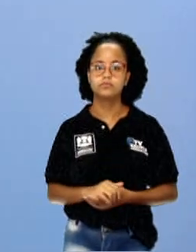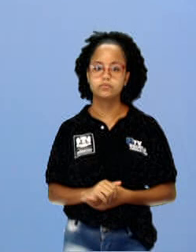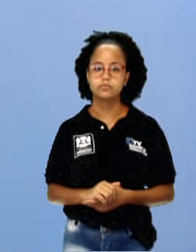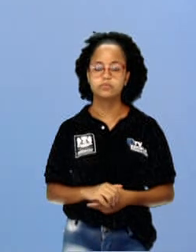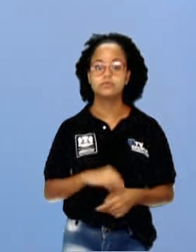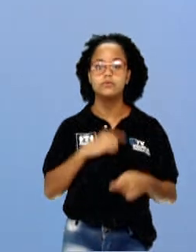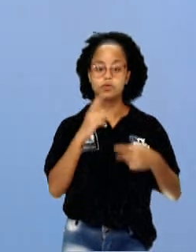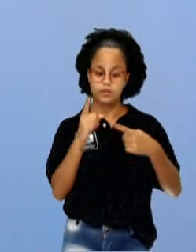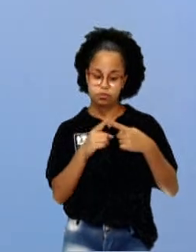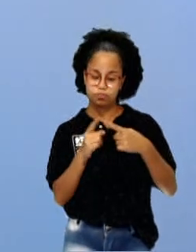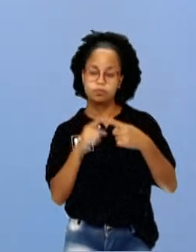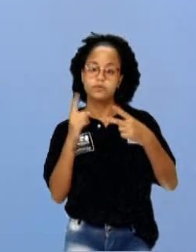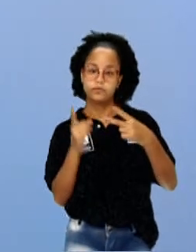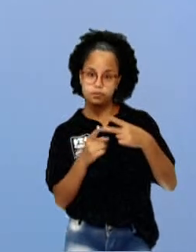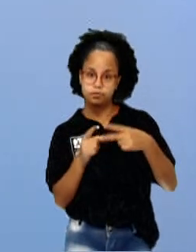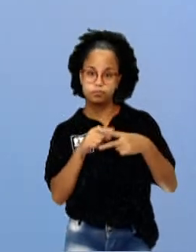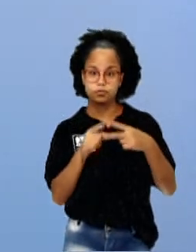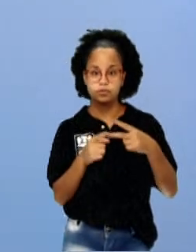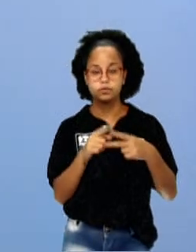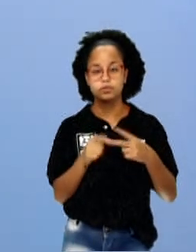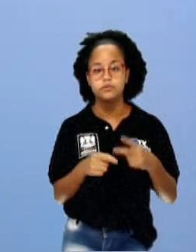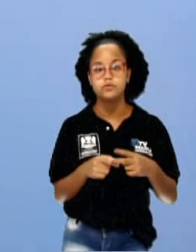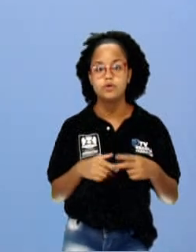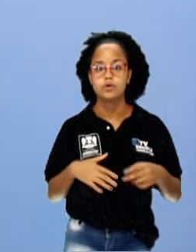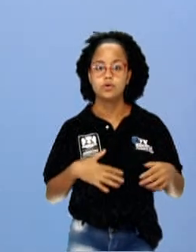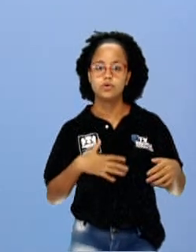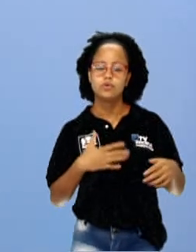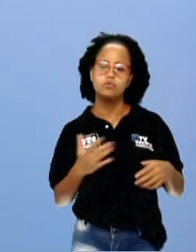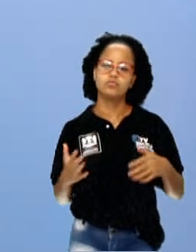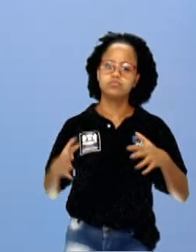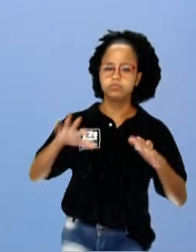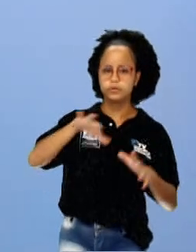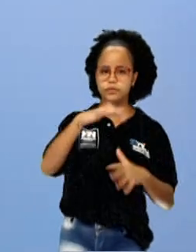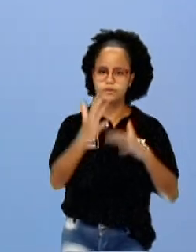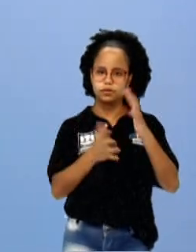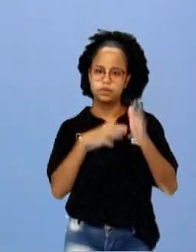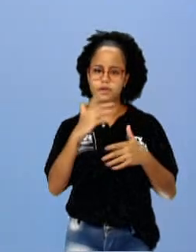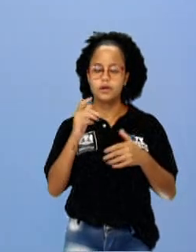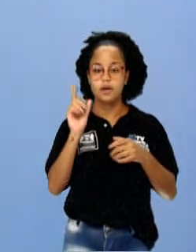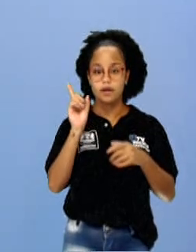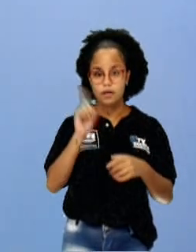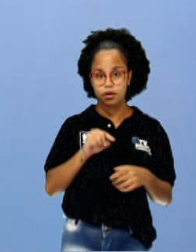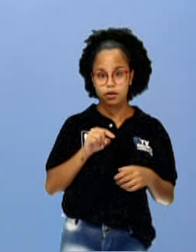Ele é o suporte e a ferramenta. E o gesto é que vai ser a matéria da dança.